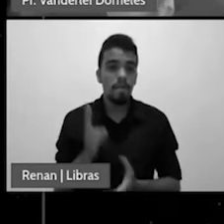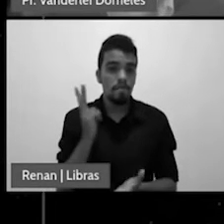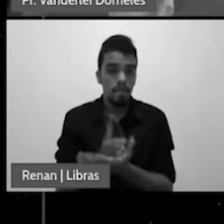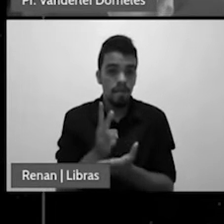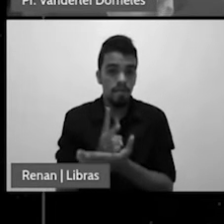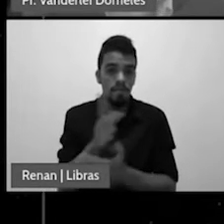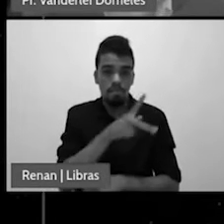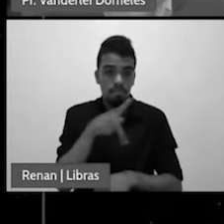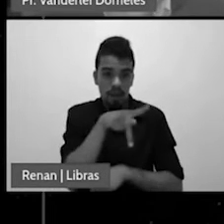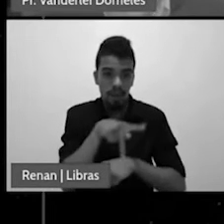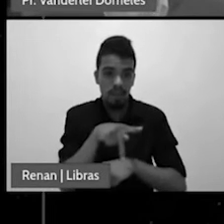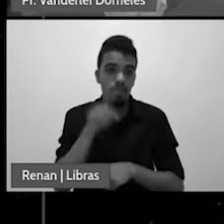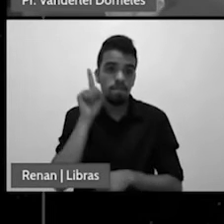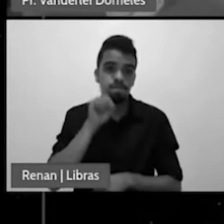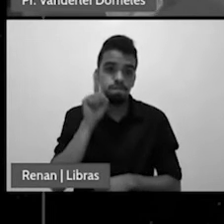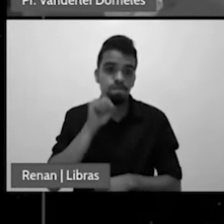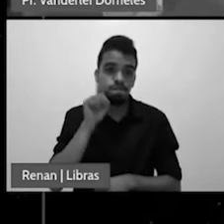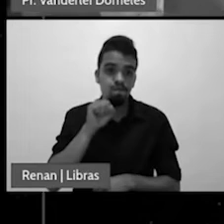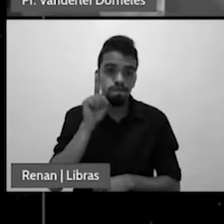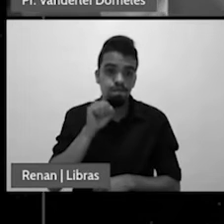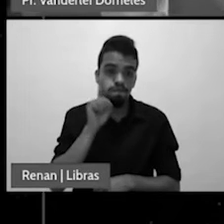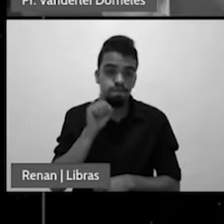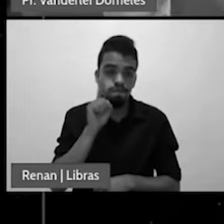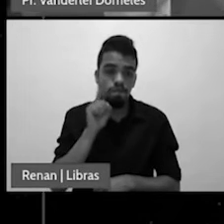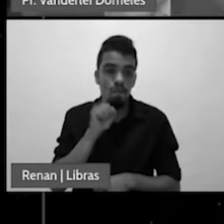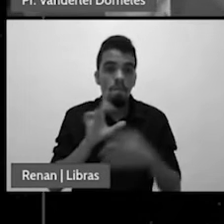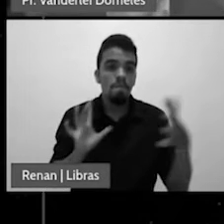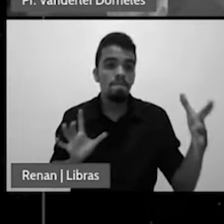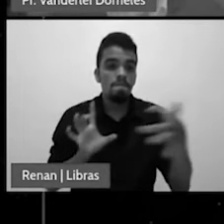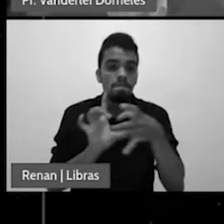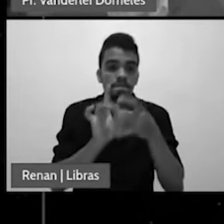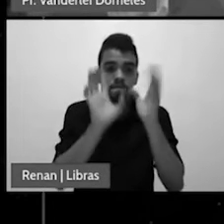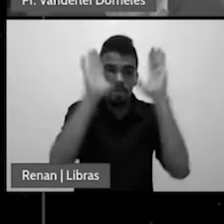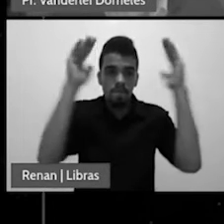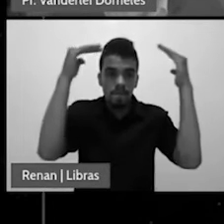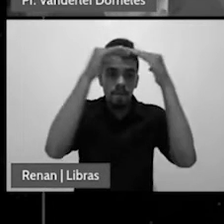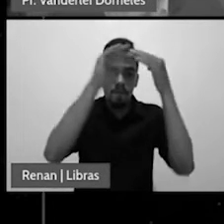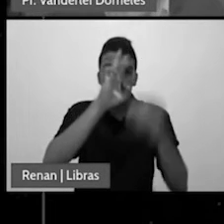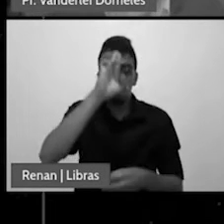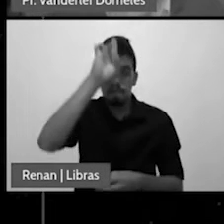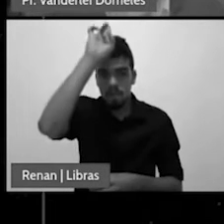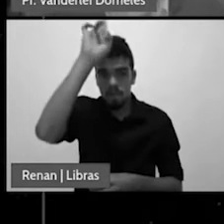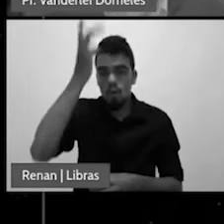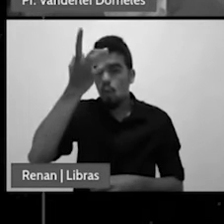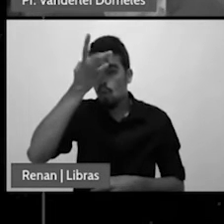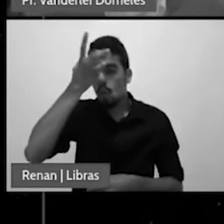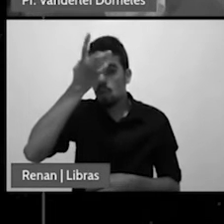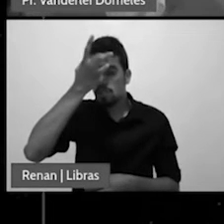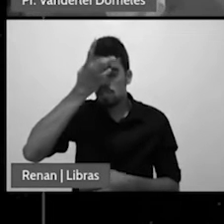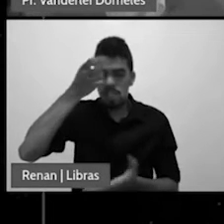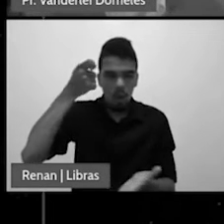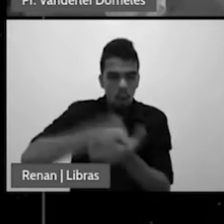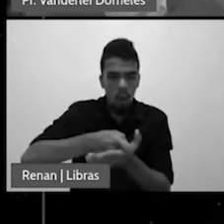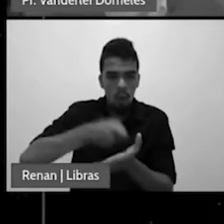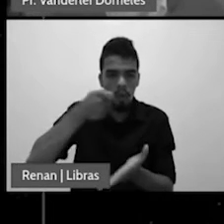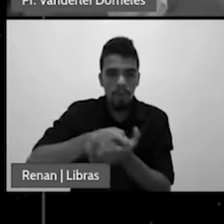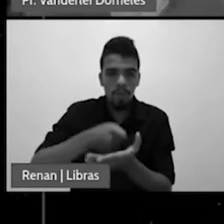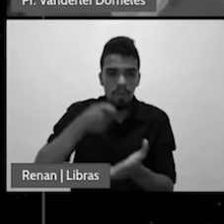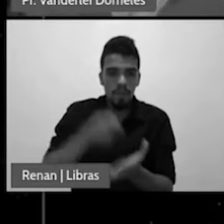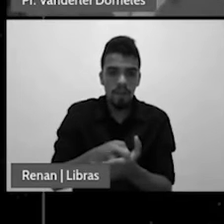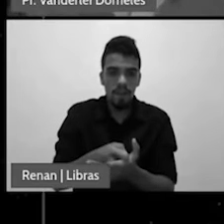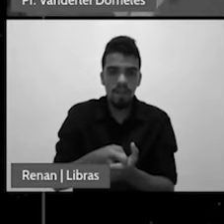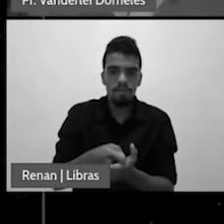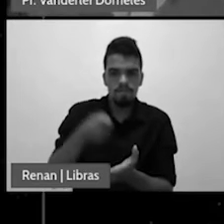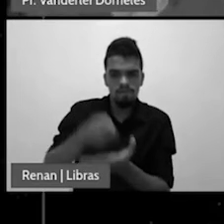e esses passos já estão dados a fim de dominar as consciências e obrigar as pessoas a reverenciar o falso sábado os povos